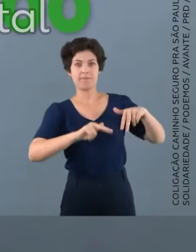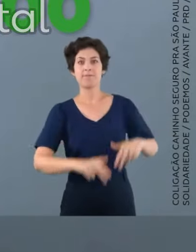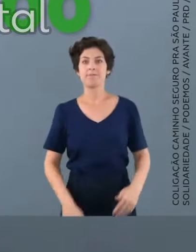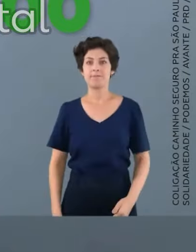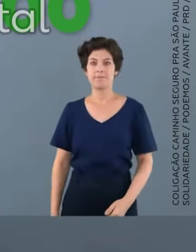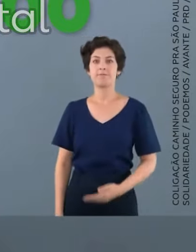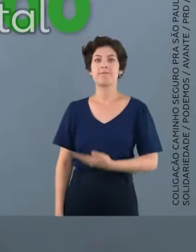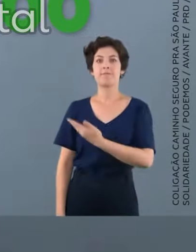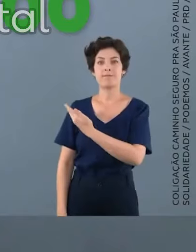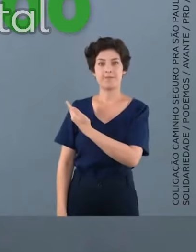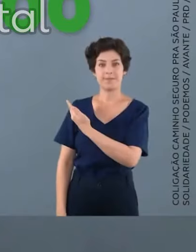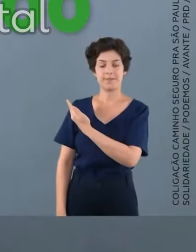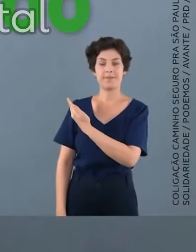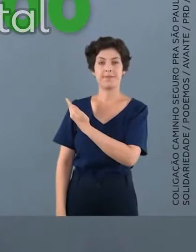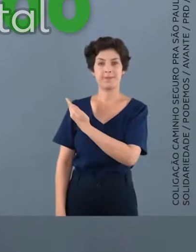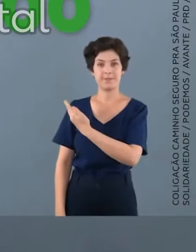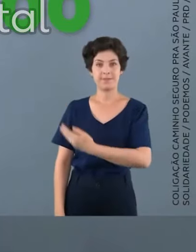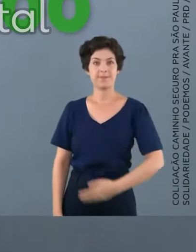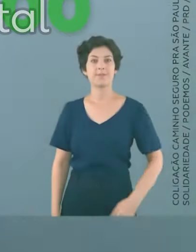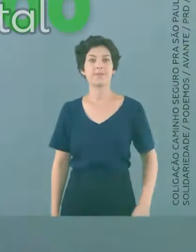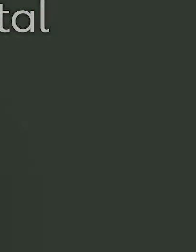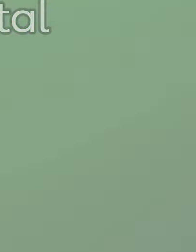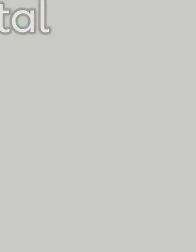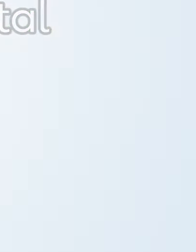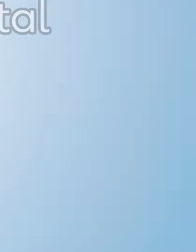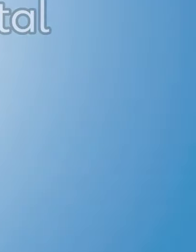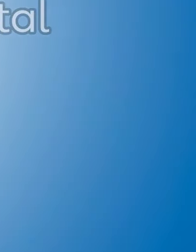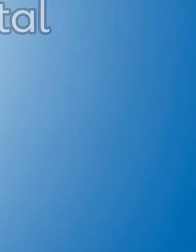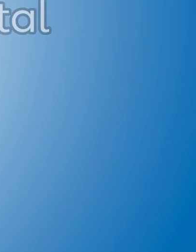gênero. Gilberto Nascimento 22-200.